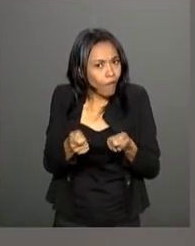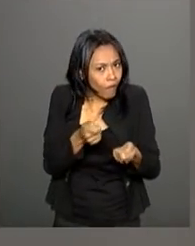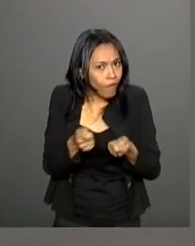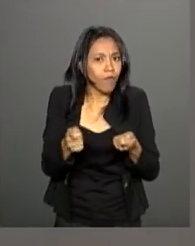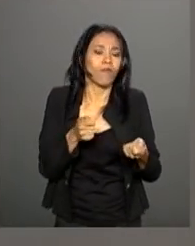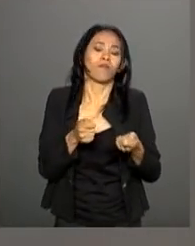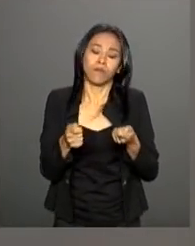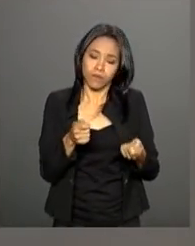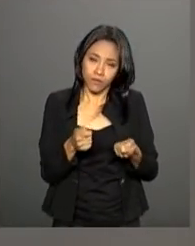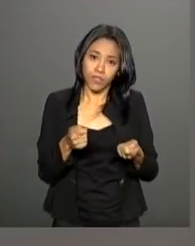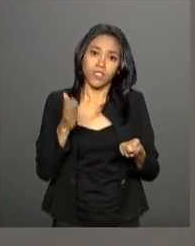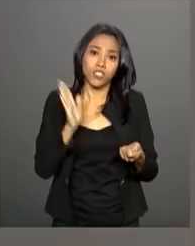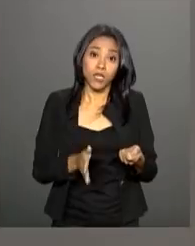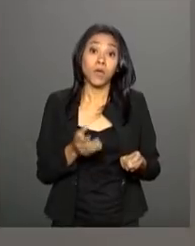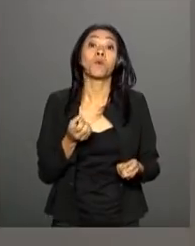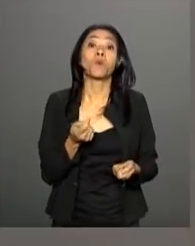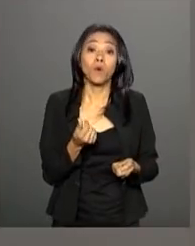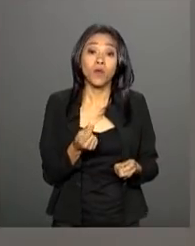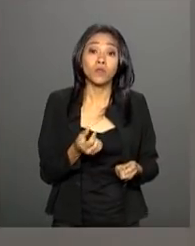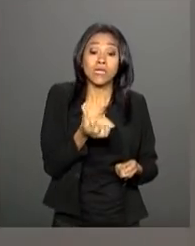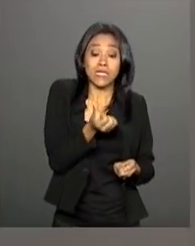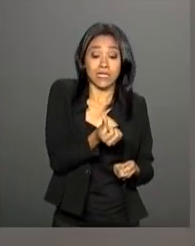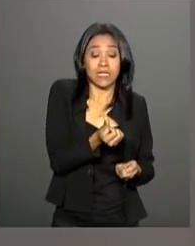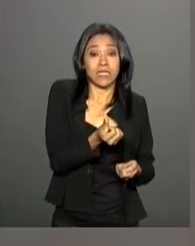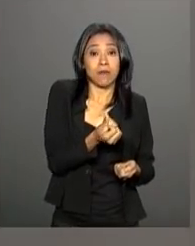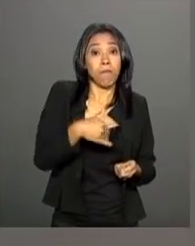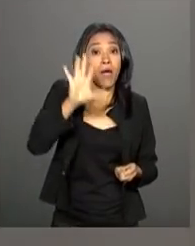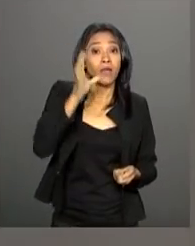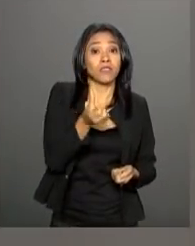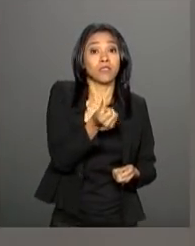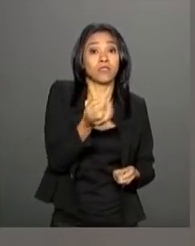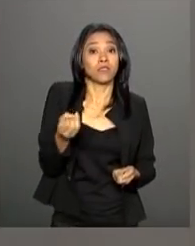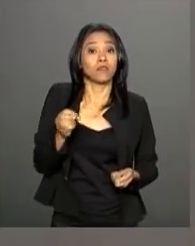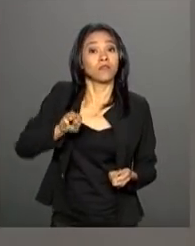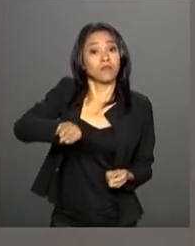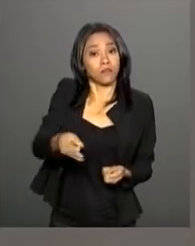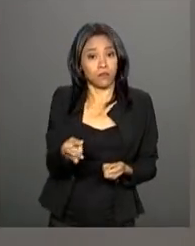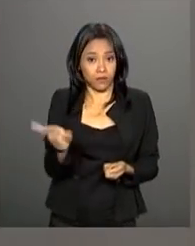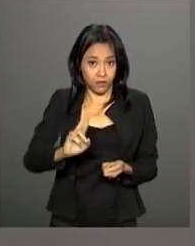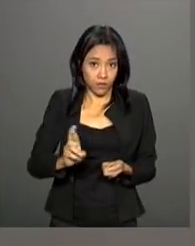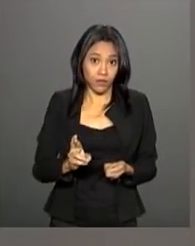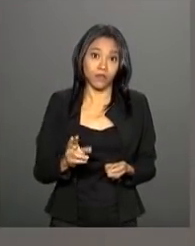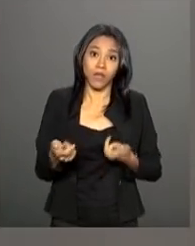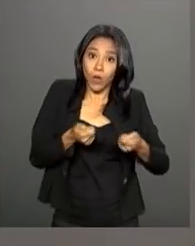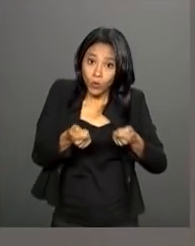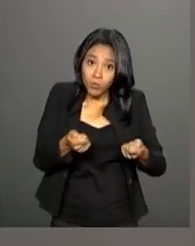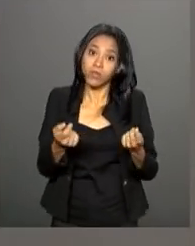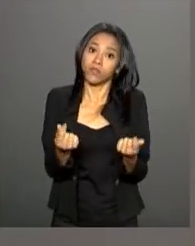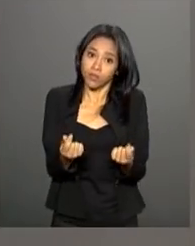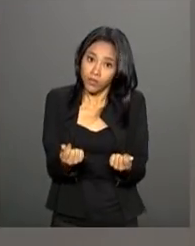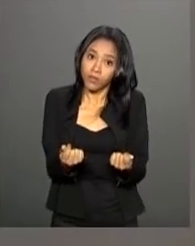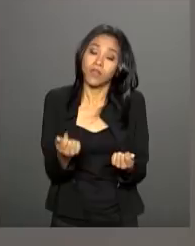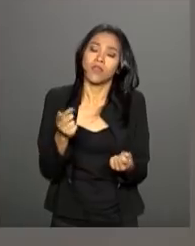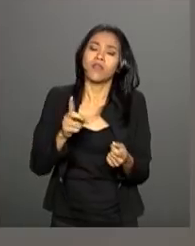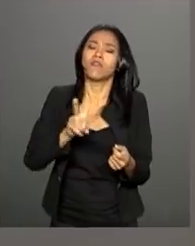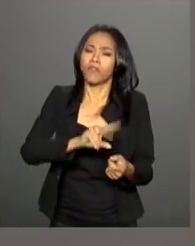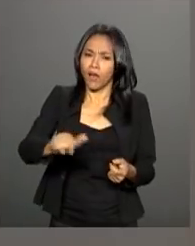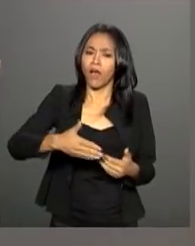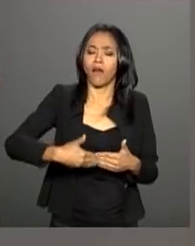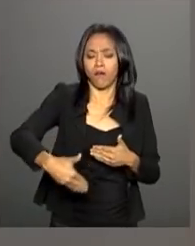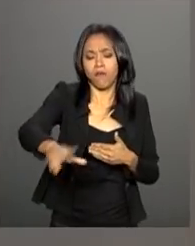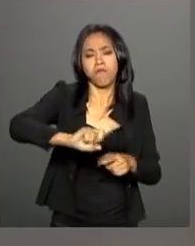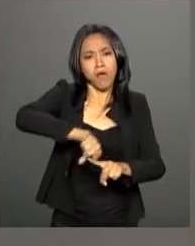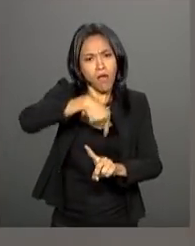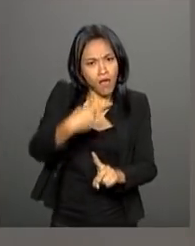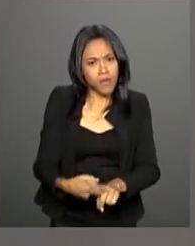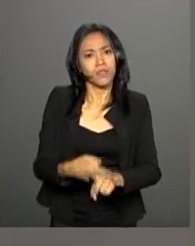que passa de 600 milhões de reais. Economia que será ainda maior ou a